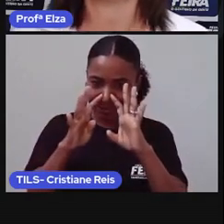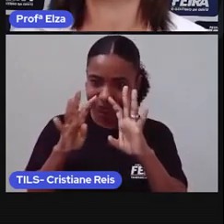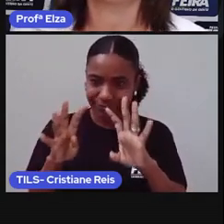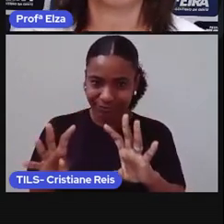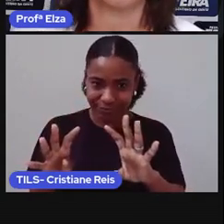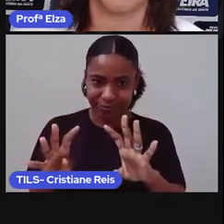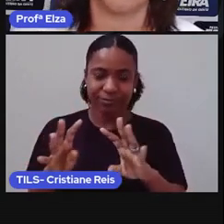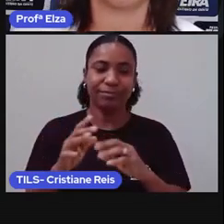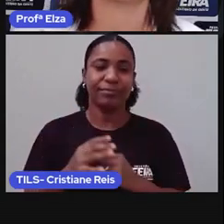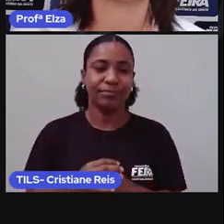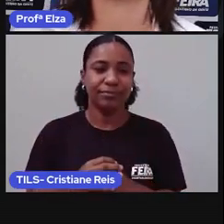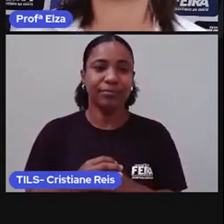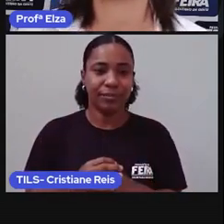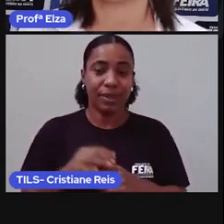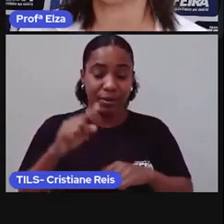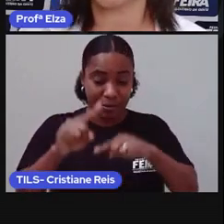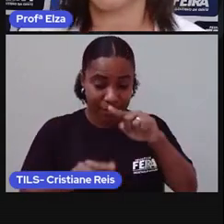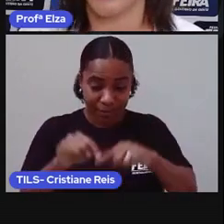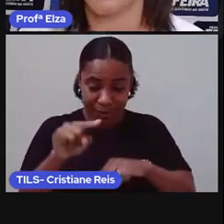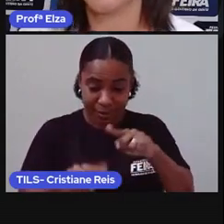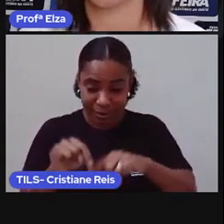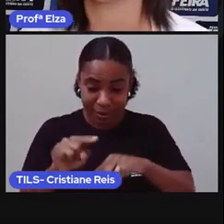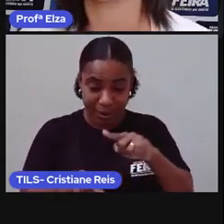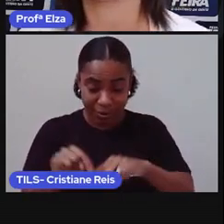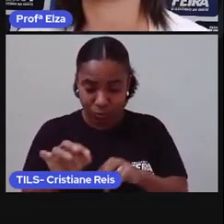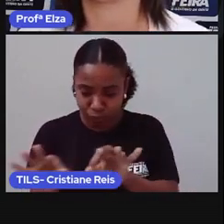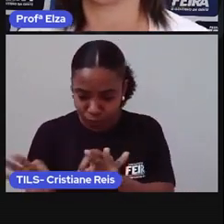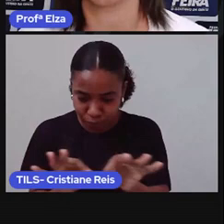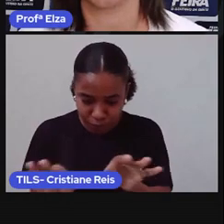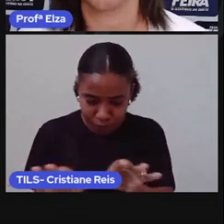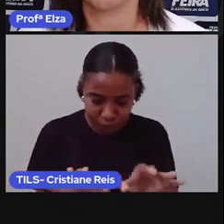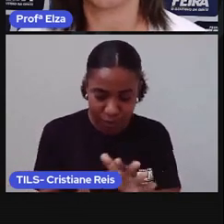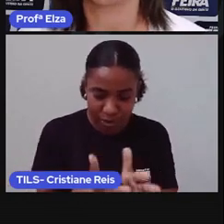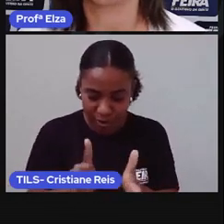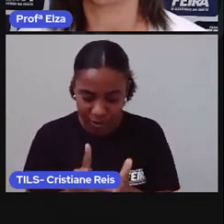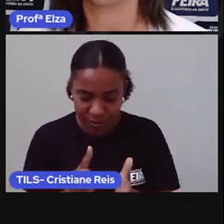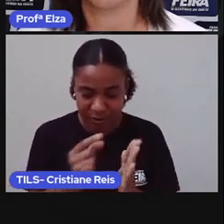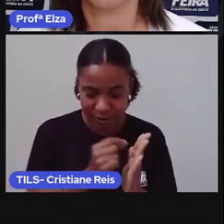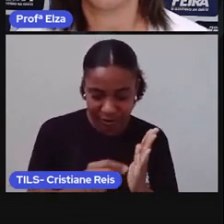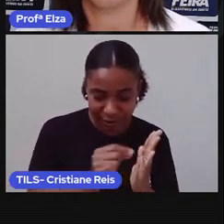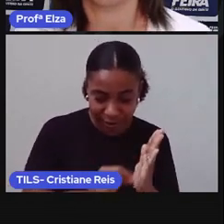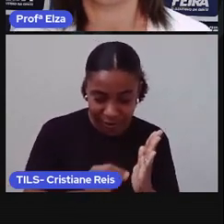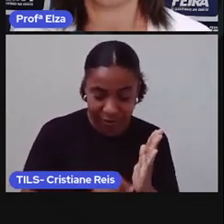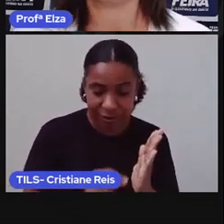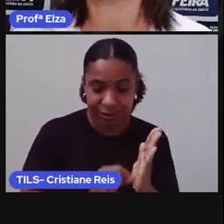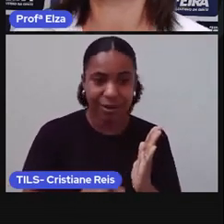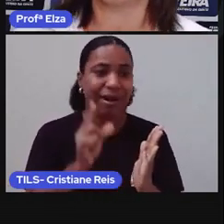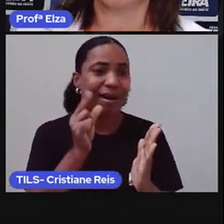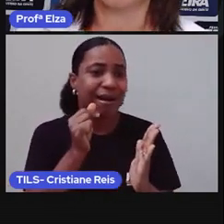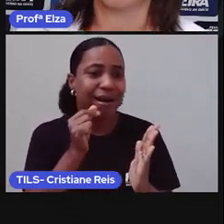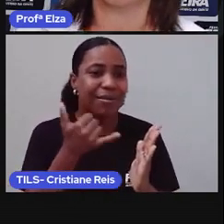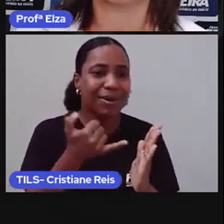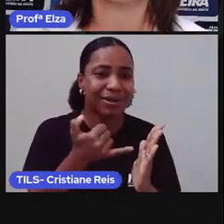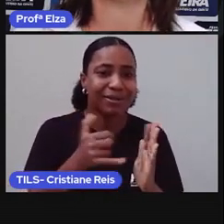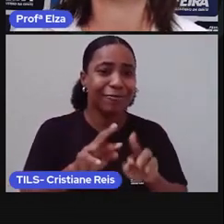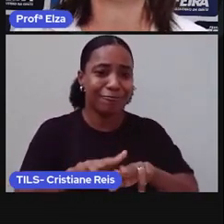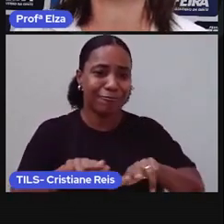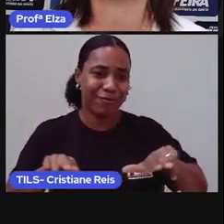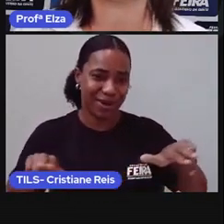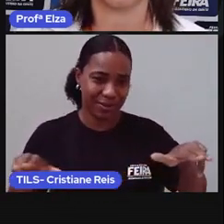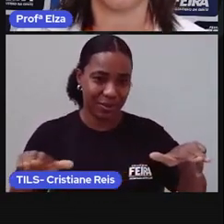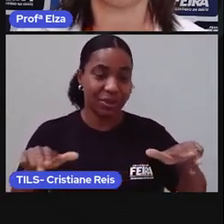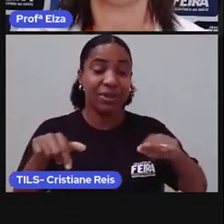Separe antes da aula os materiais necessários para fazer anotações. É importante que você